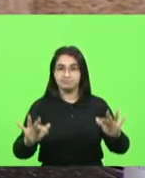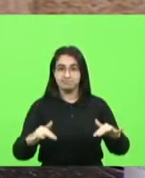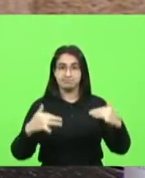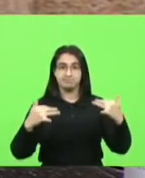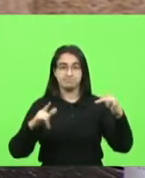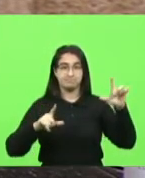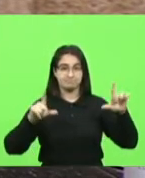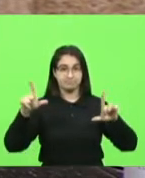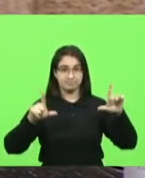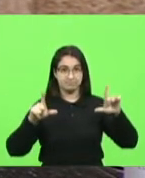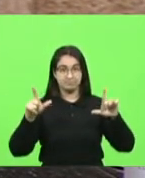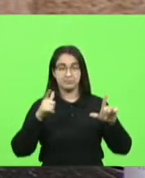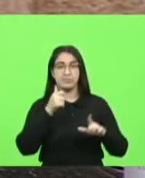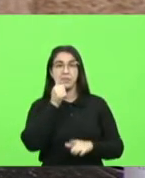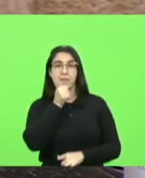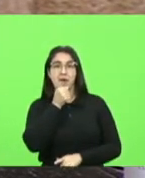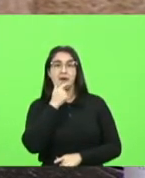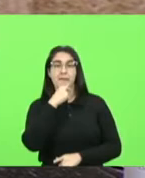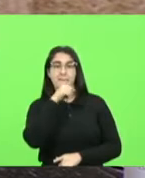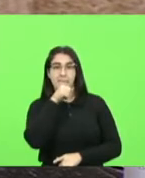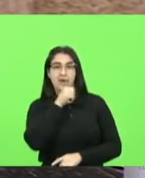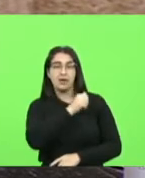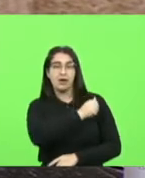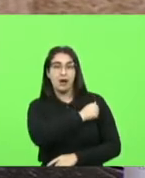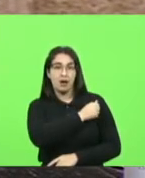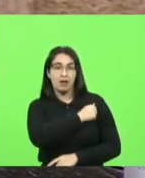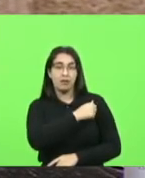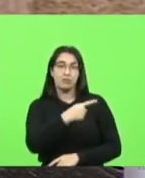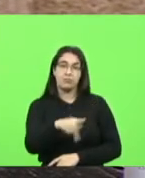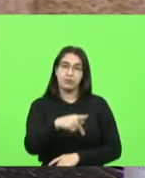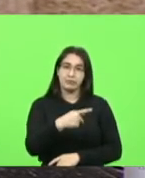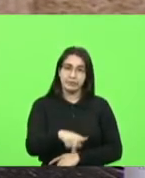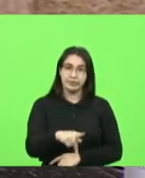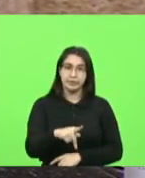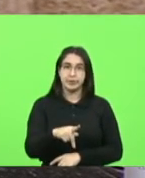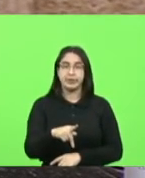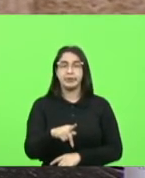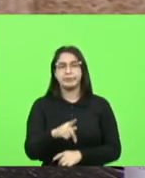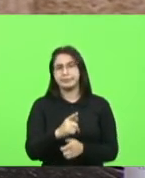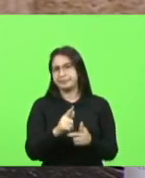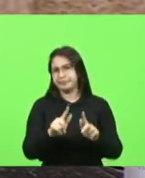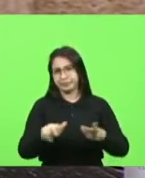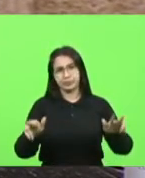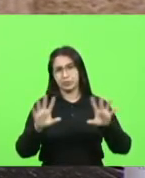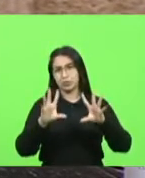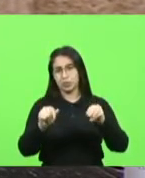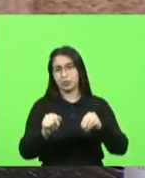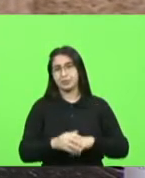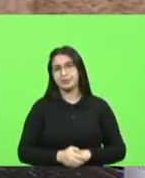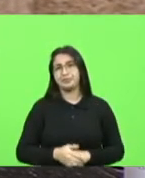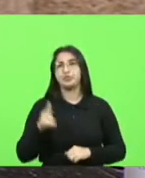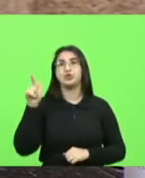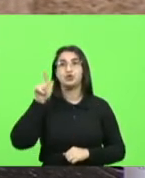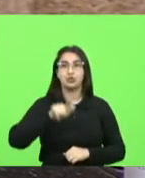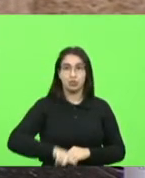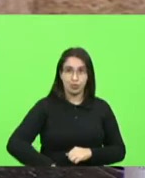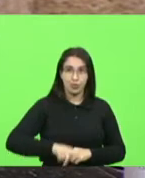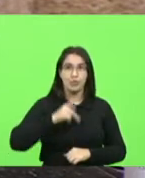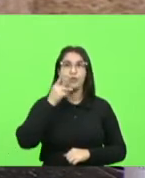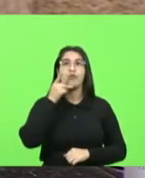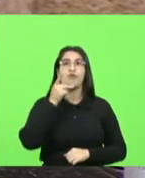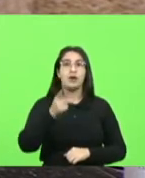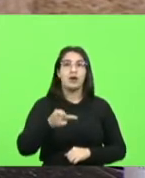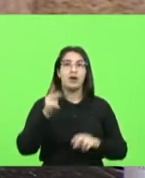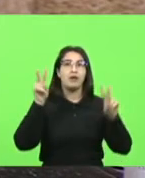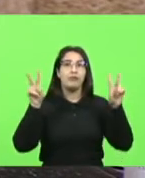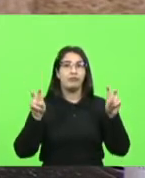pais alunos professores eu venho trazer mais uma vez já estou até sendo repetitiva aqui com